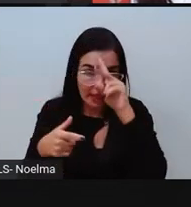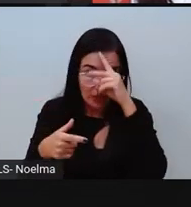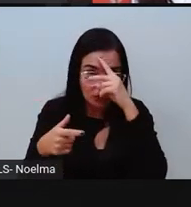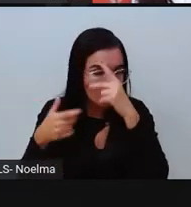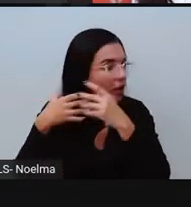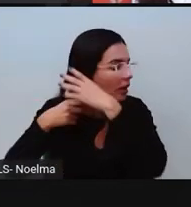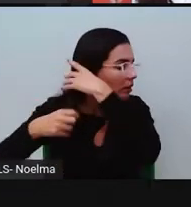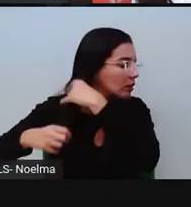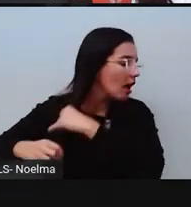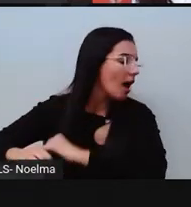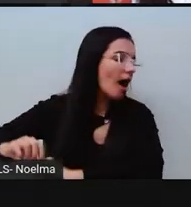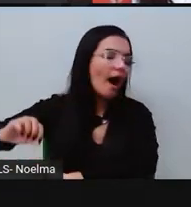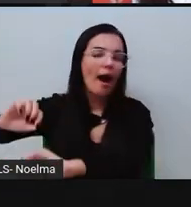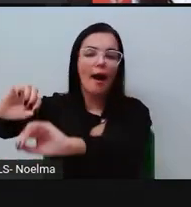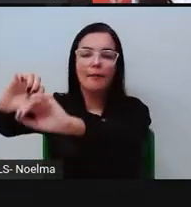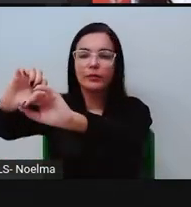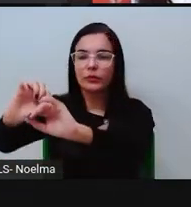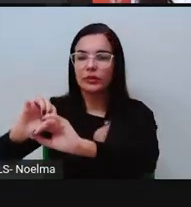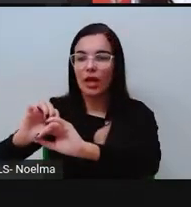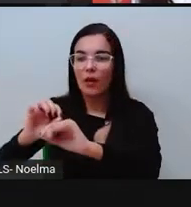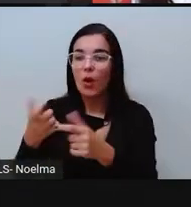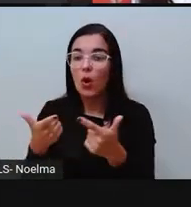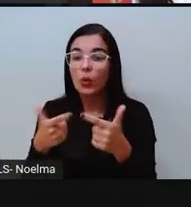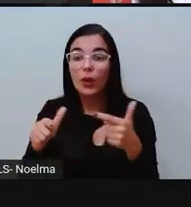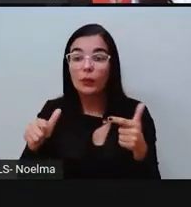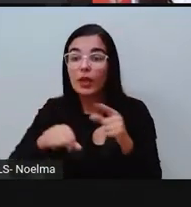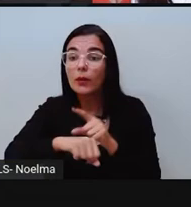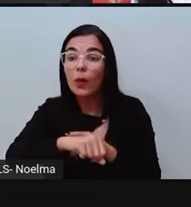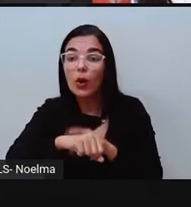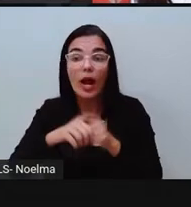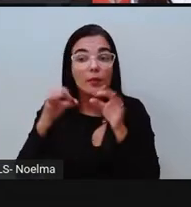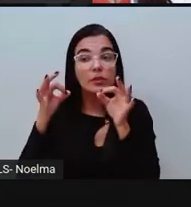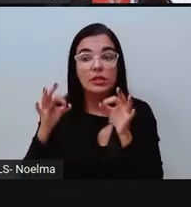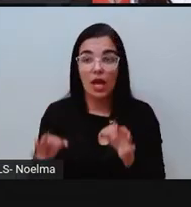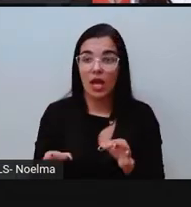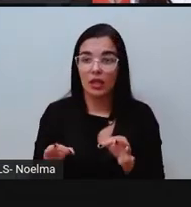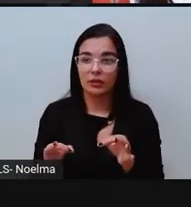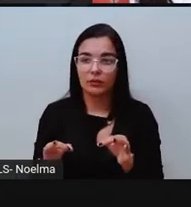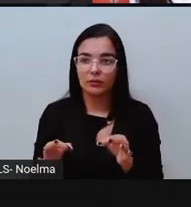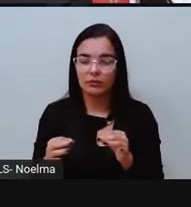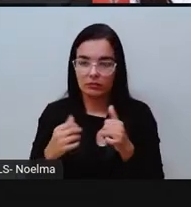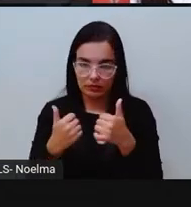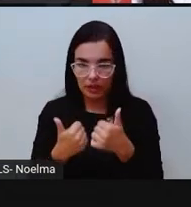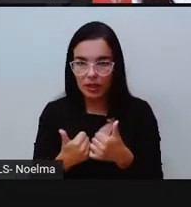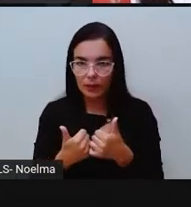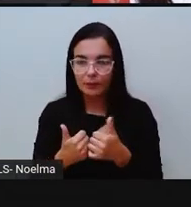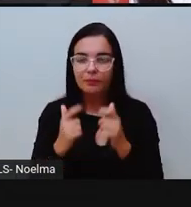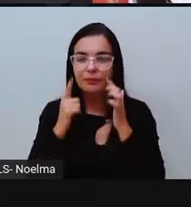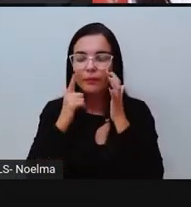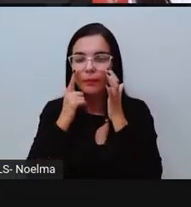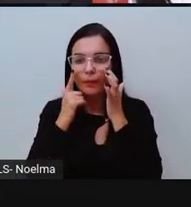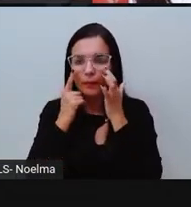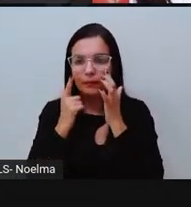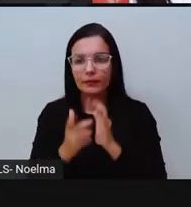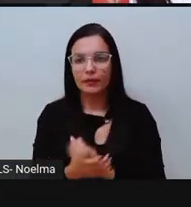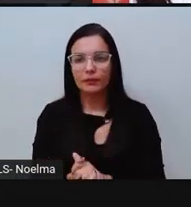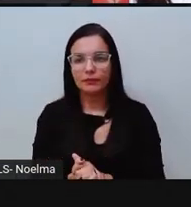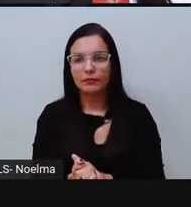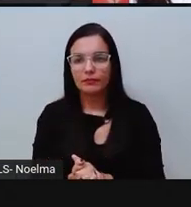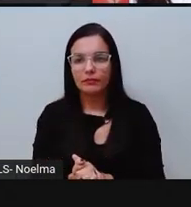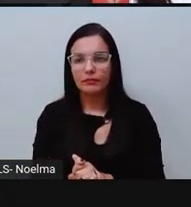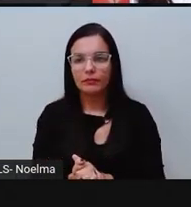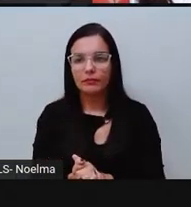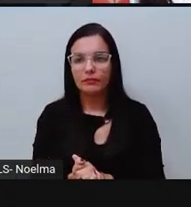o local onde acontece a história, que seria ali naquela torre, certo? No meio da floresta. E o tempo é o tempo psicológico.